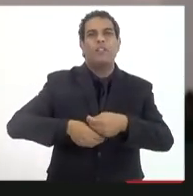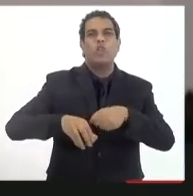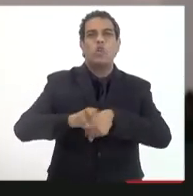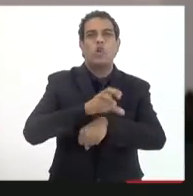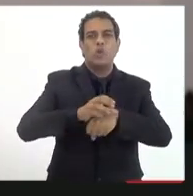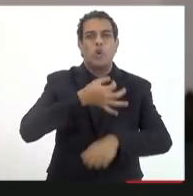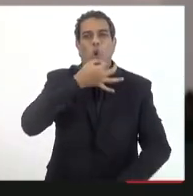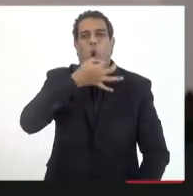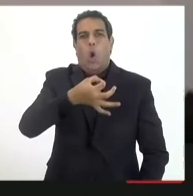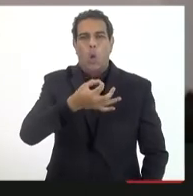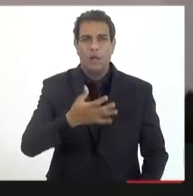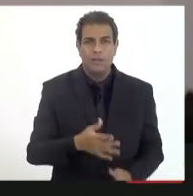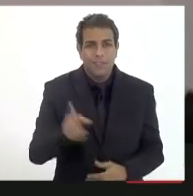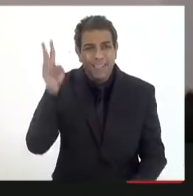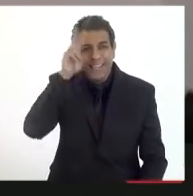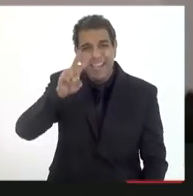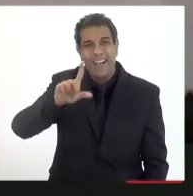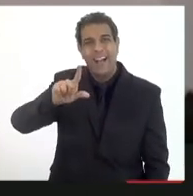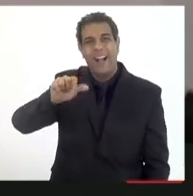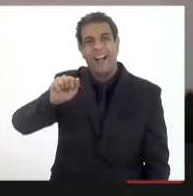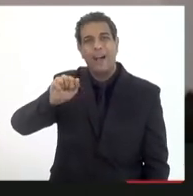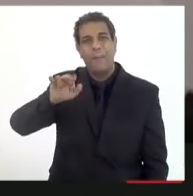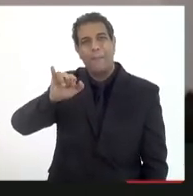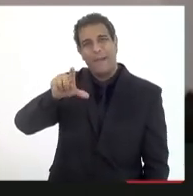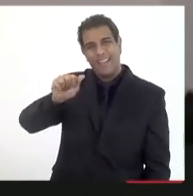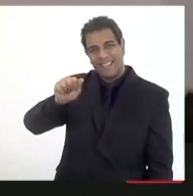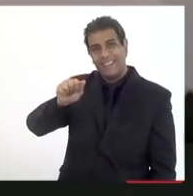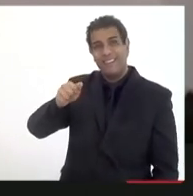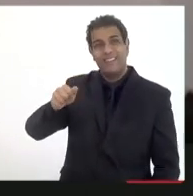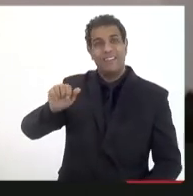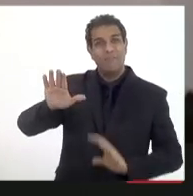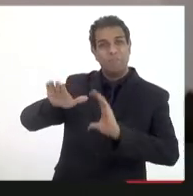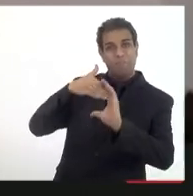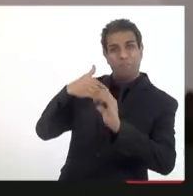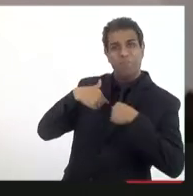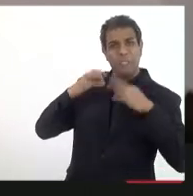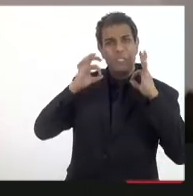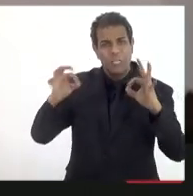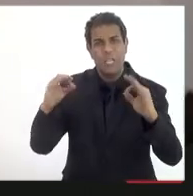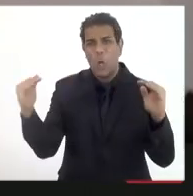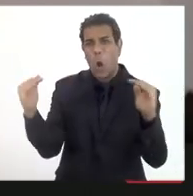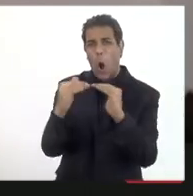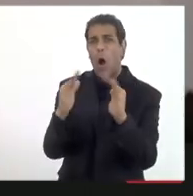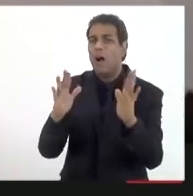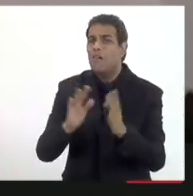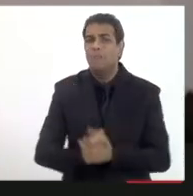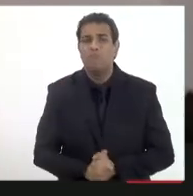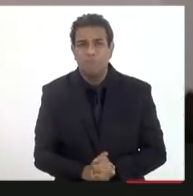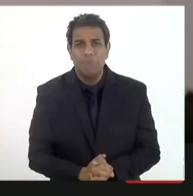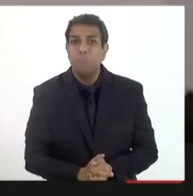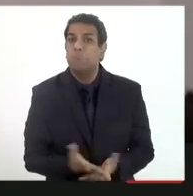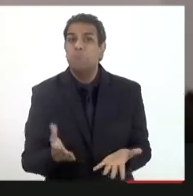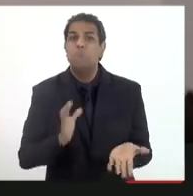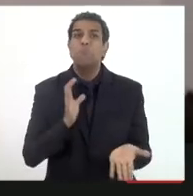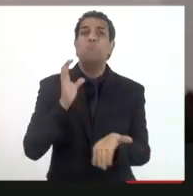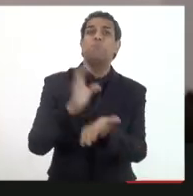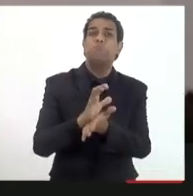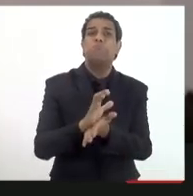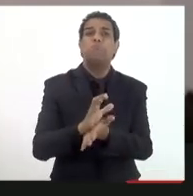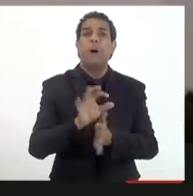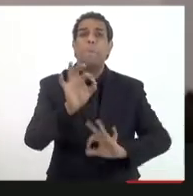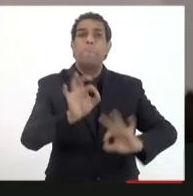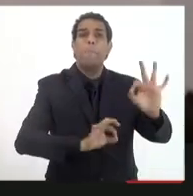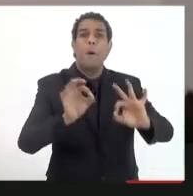texto Gadelha até aqui no privado me mandou e eu acho que está correto é vincular o custeio aos